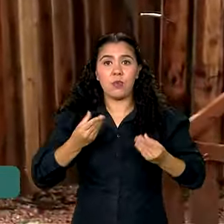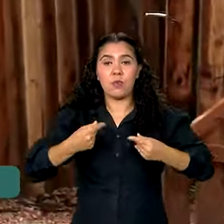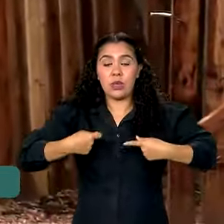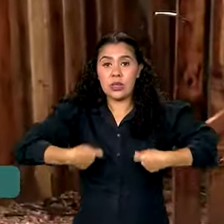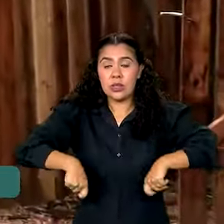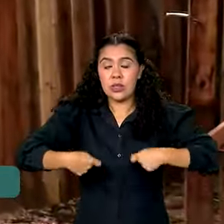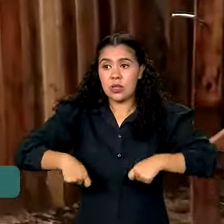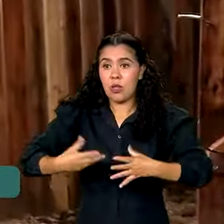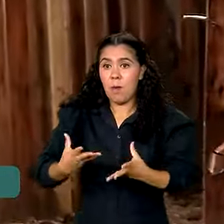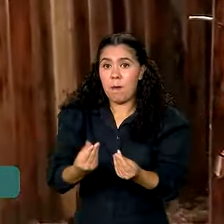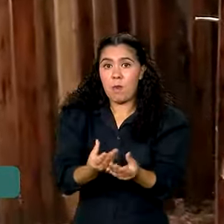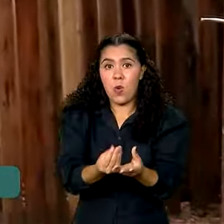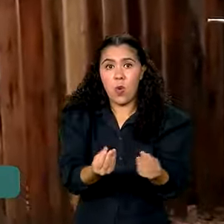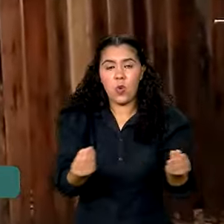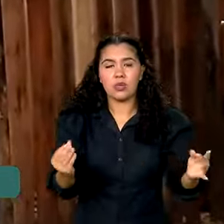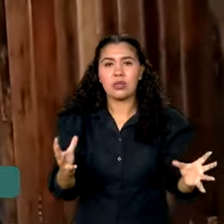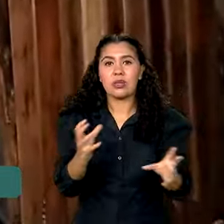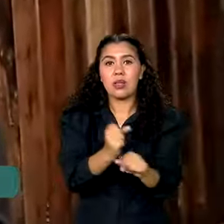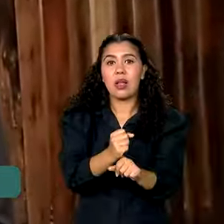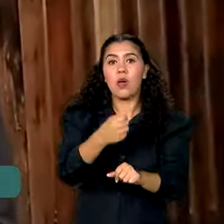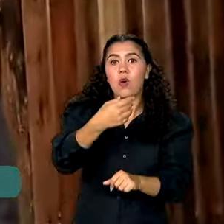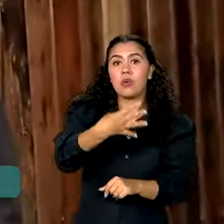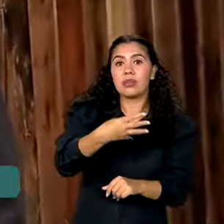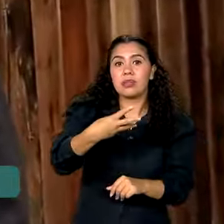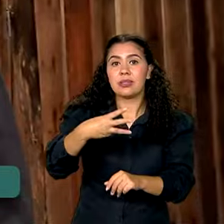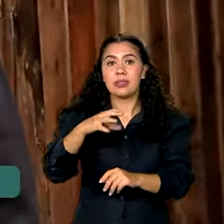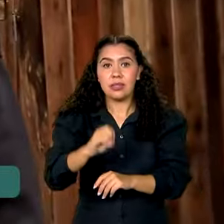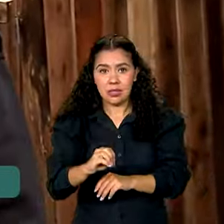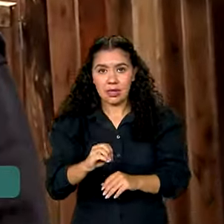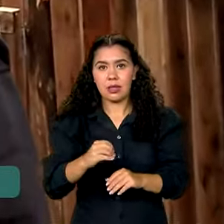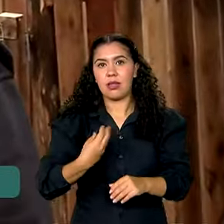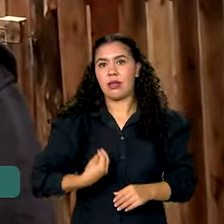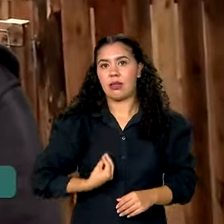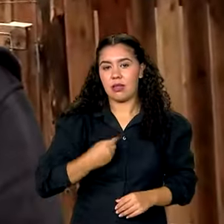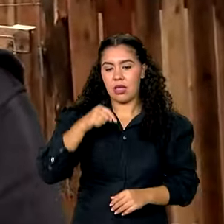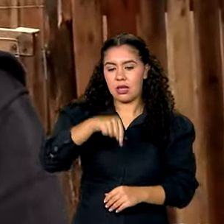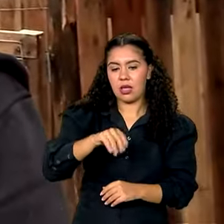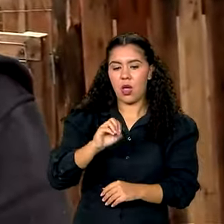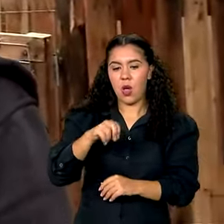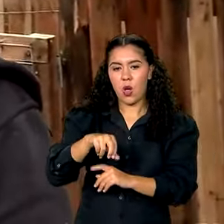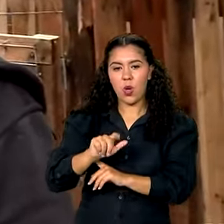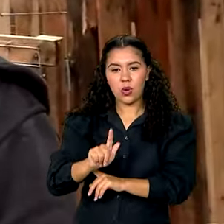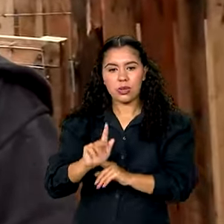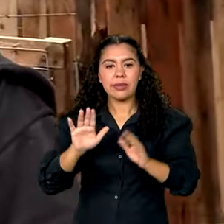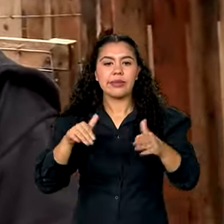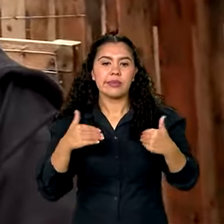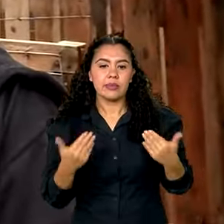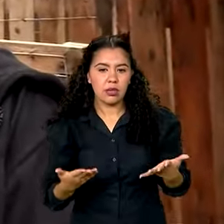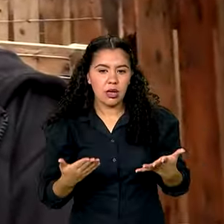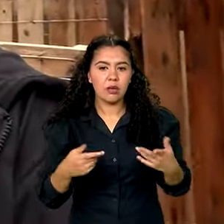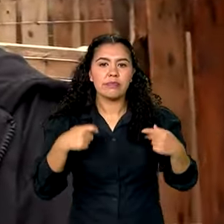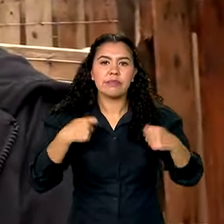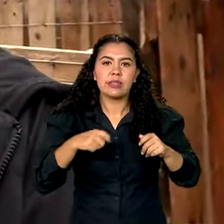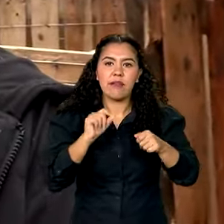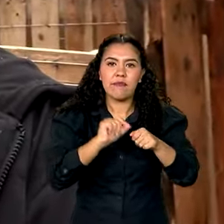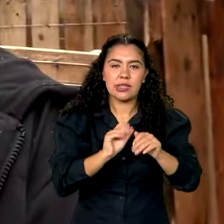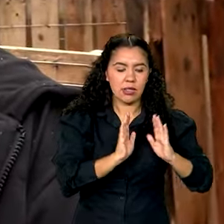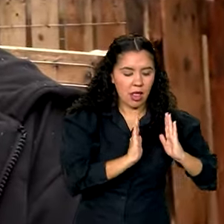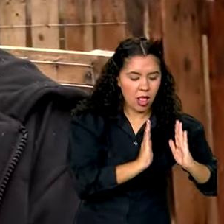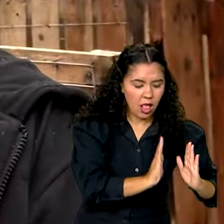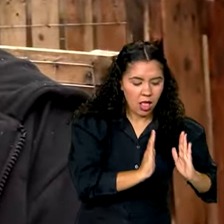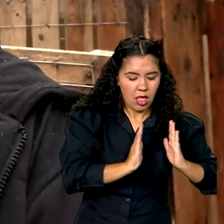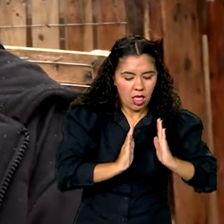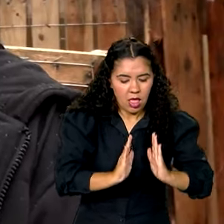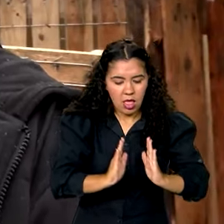totalizando 430 animais na ONG. Então, essa logística teve que ser feita por etapas. A gente